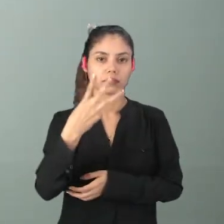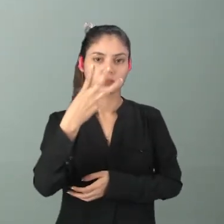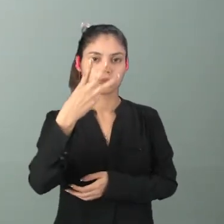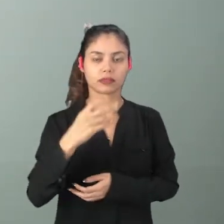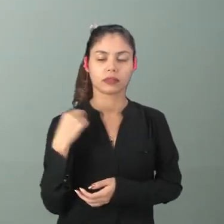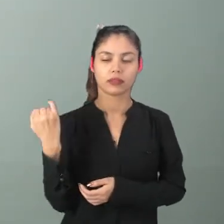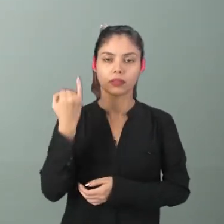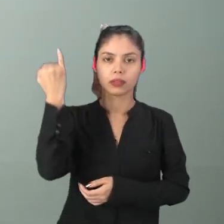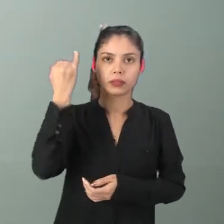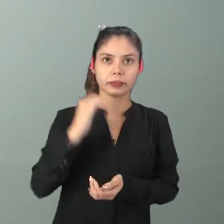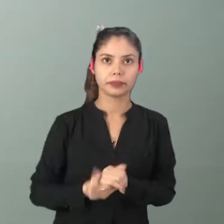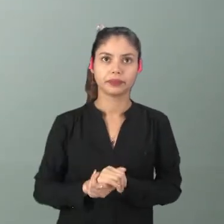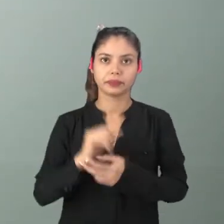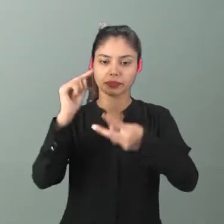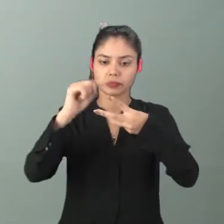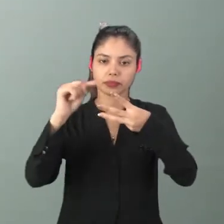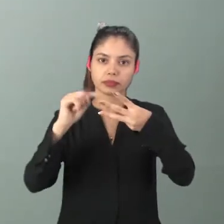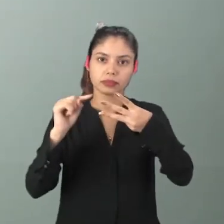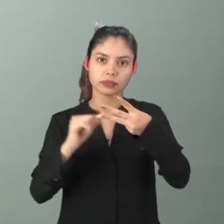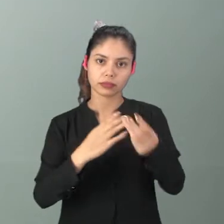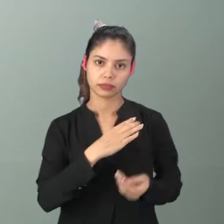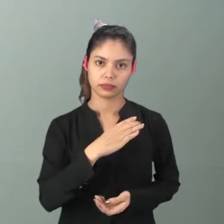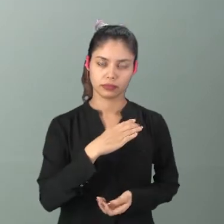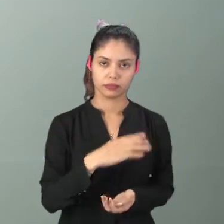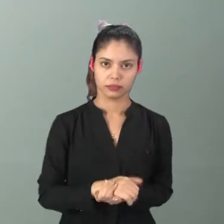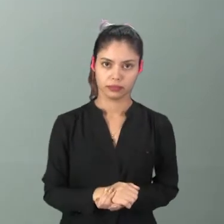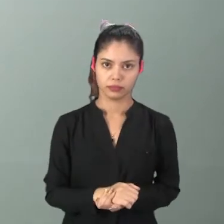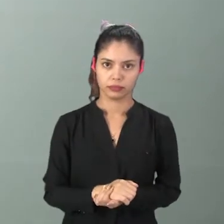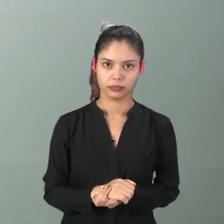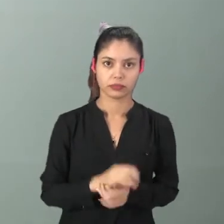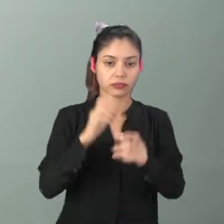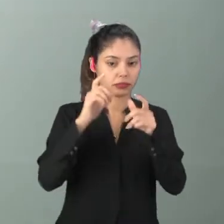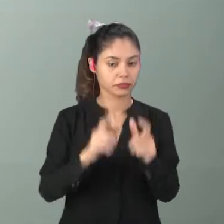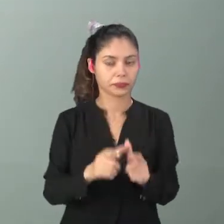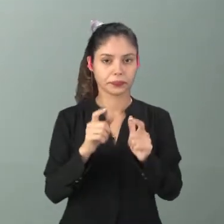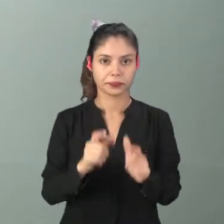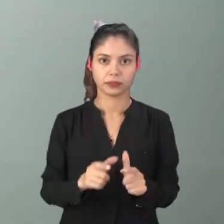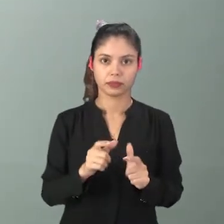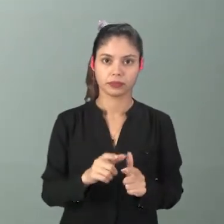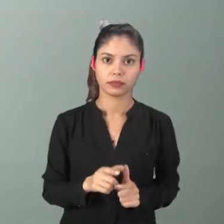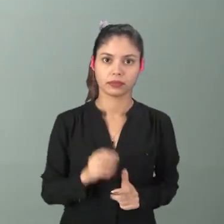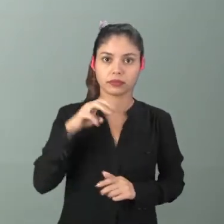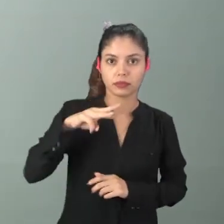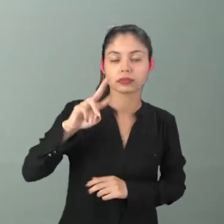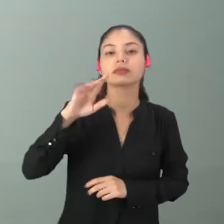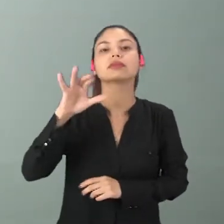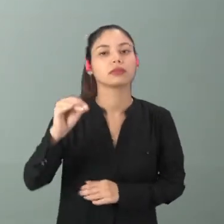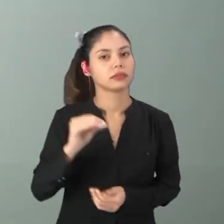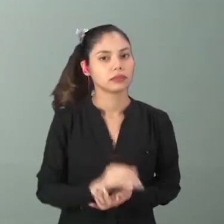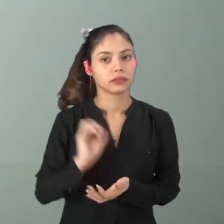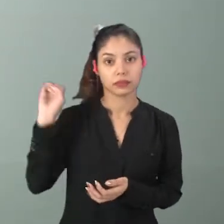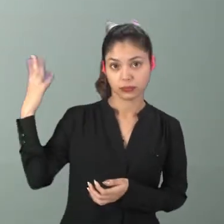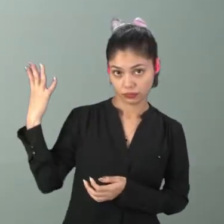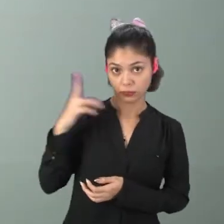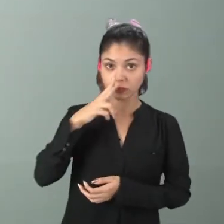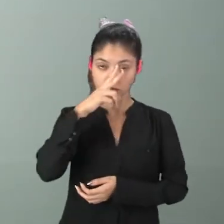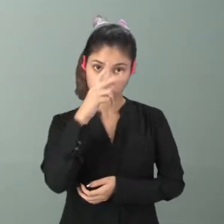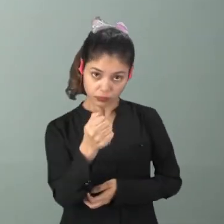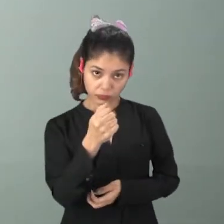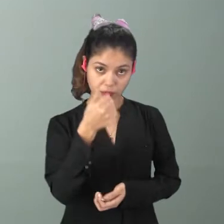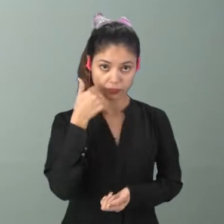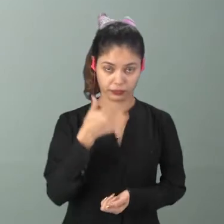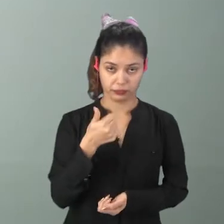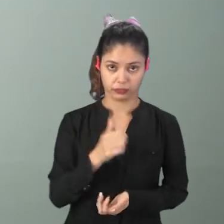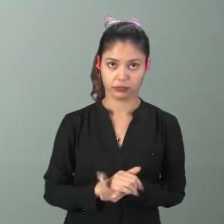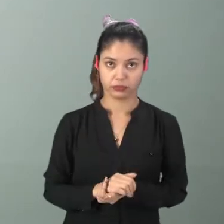Recife, Nazaré da Mata, são as cidades onde o maracatu acontece com mais força, tá?